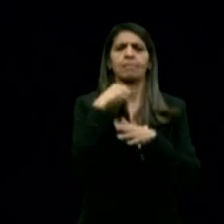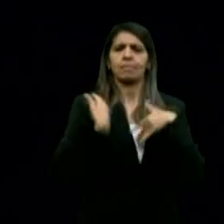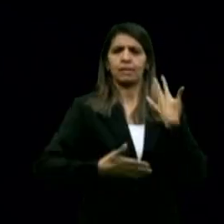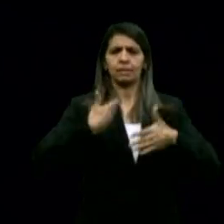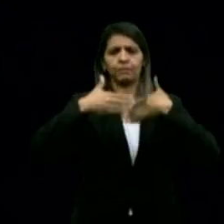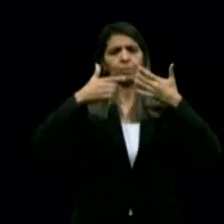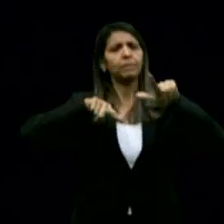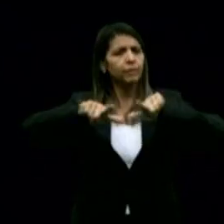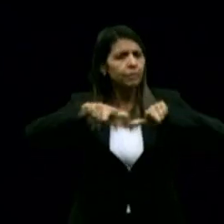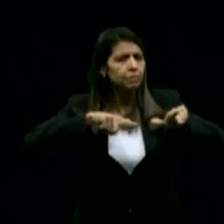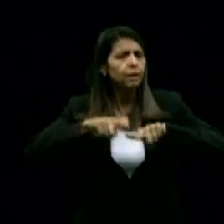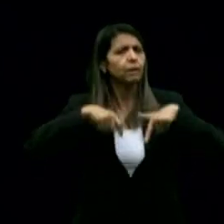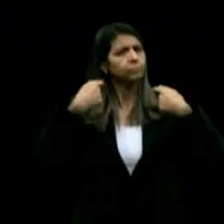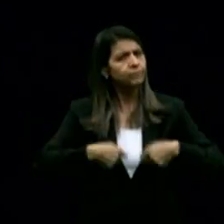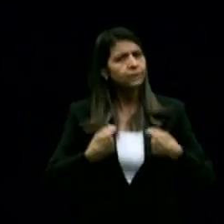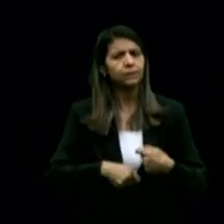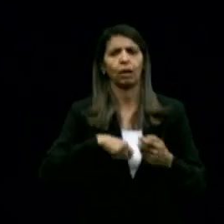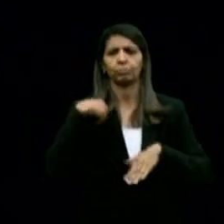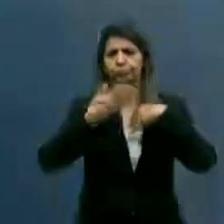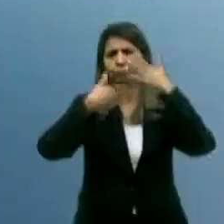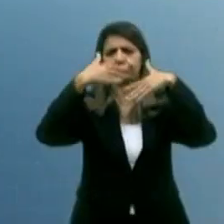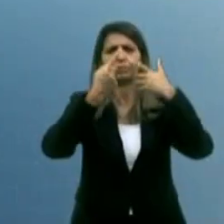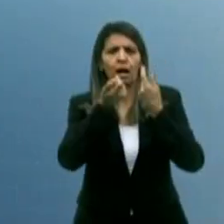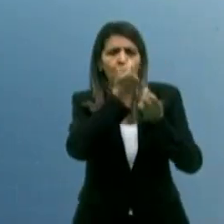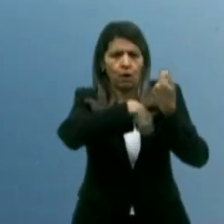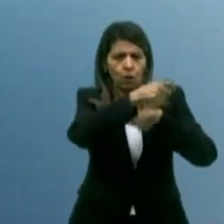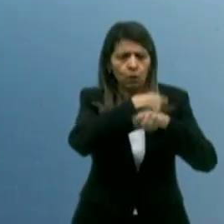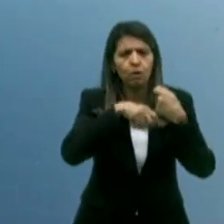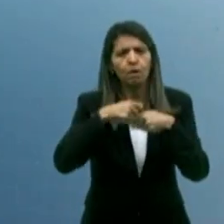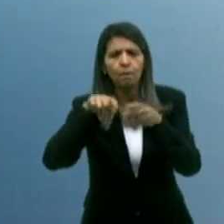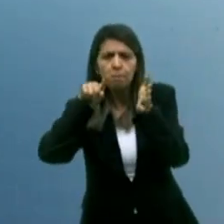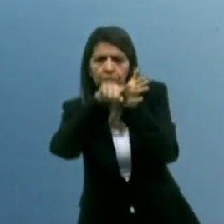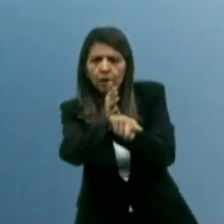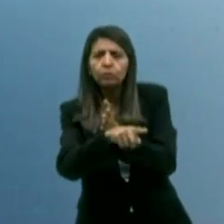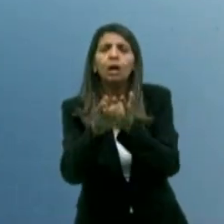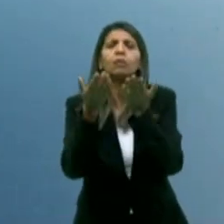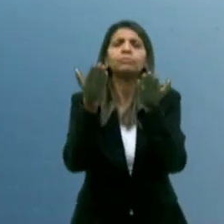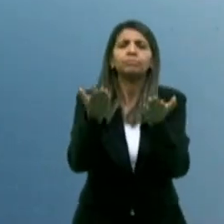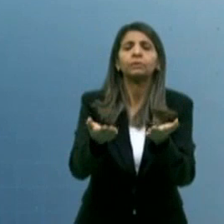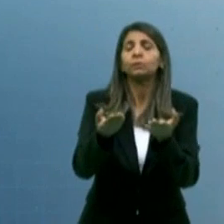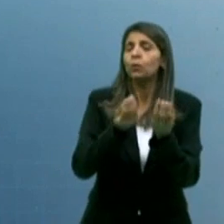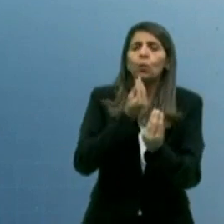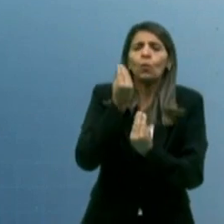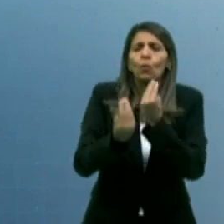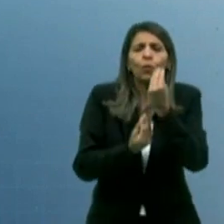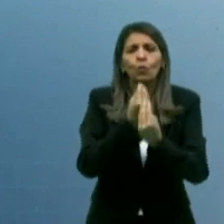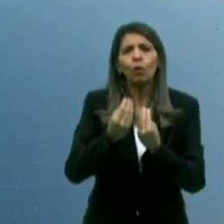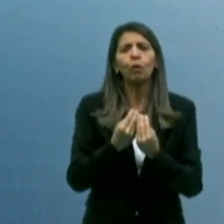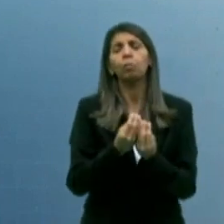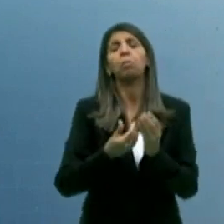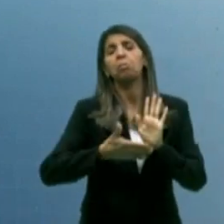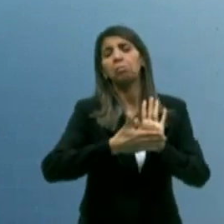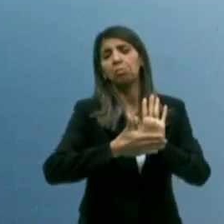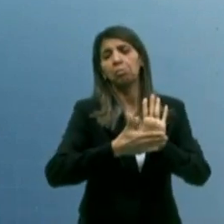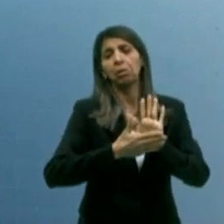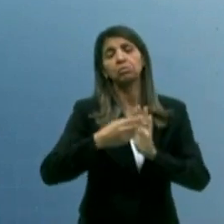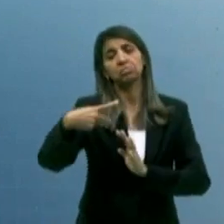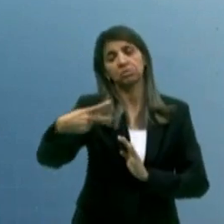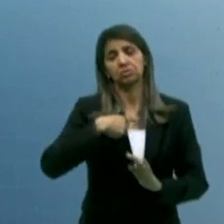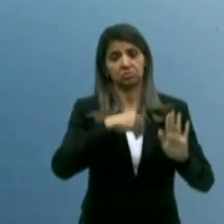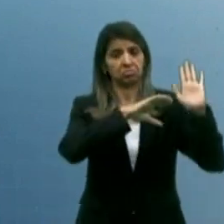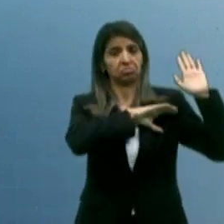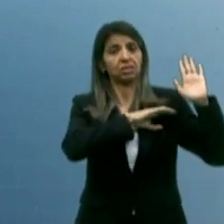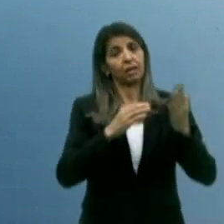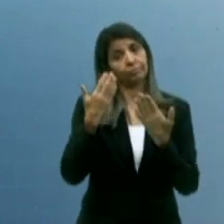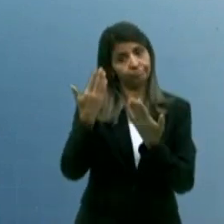gerar emprego, para gerar desenvolvimento econômico. Eu gostaria de saber que nuances compõem o programa de governo do candidato,